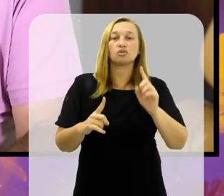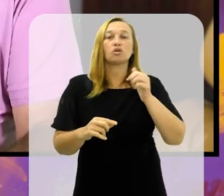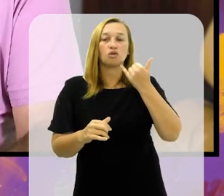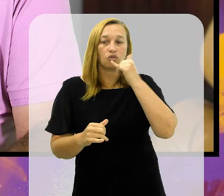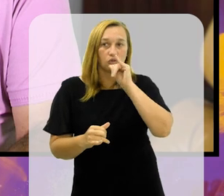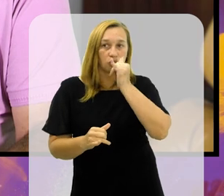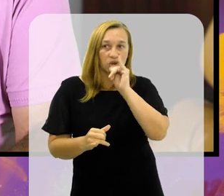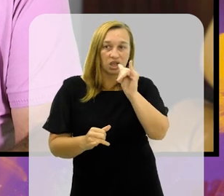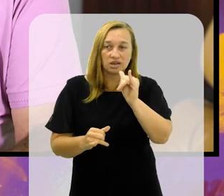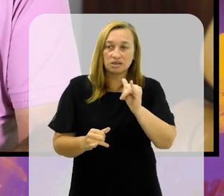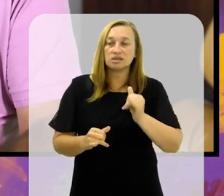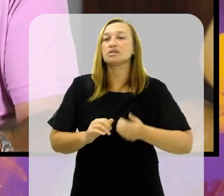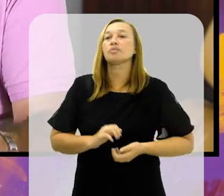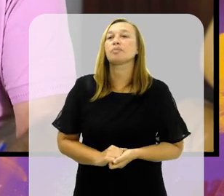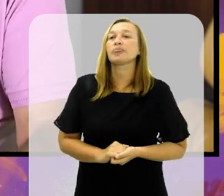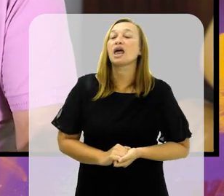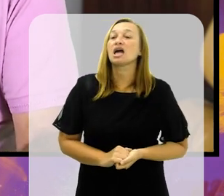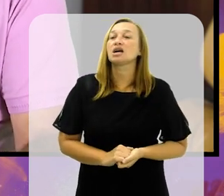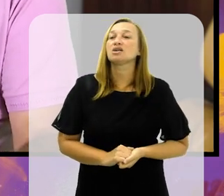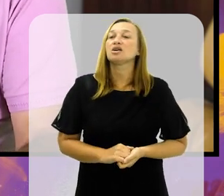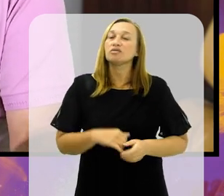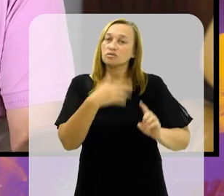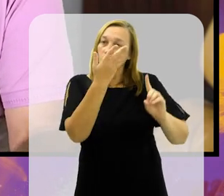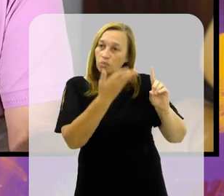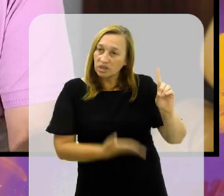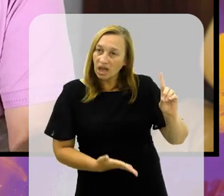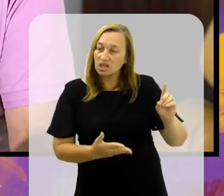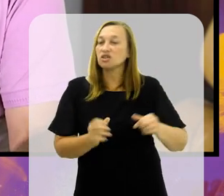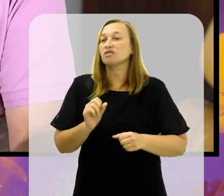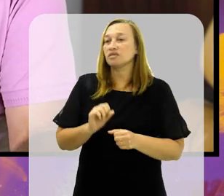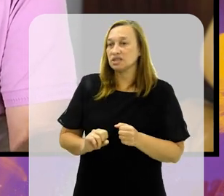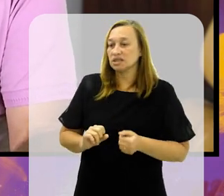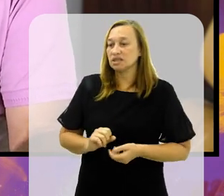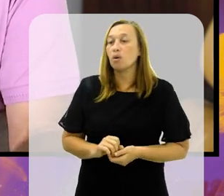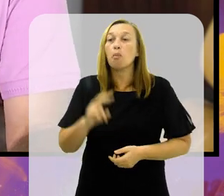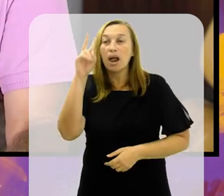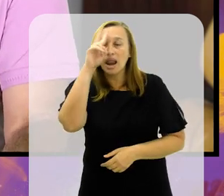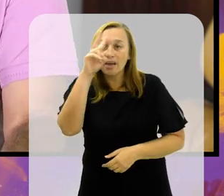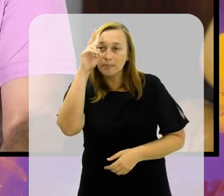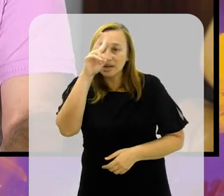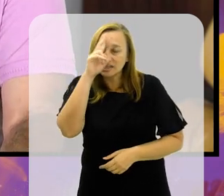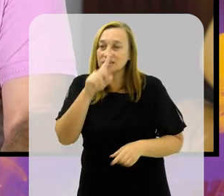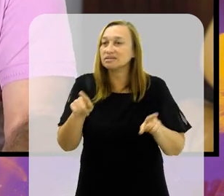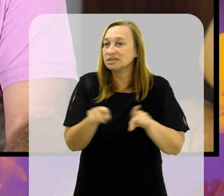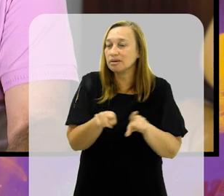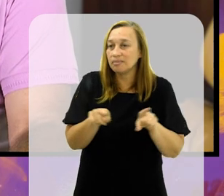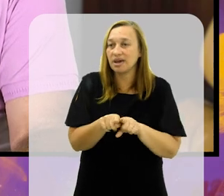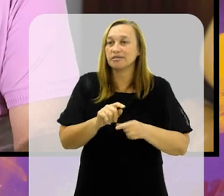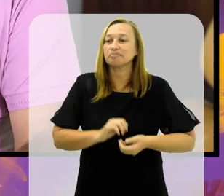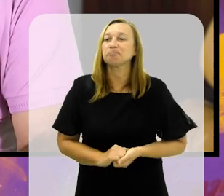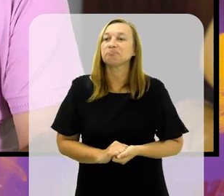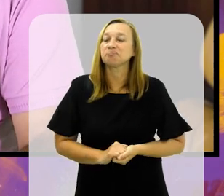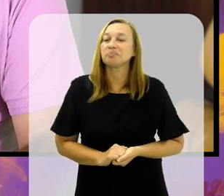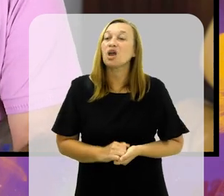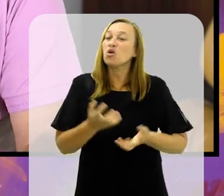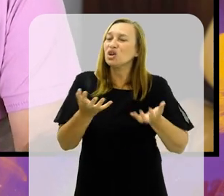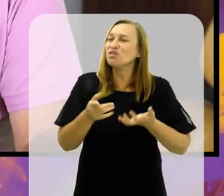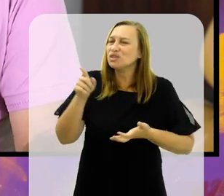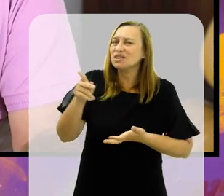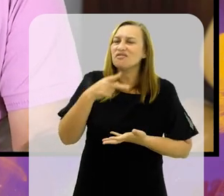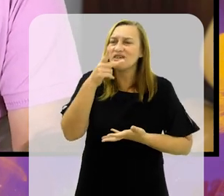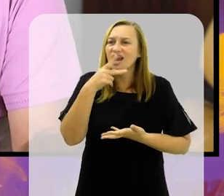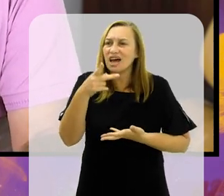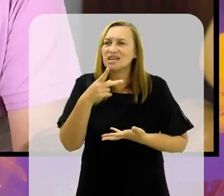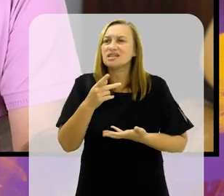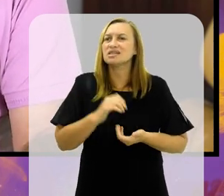uma homenagem, que eu acho isso uma homenagem e uma lembrança também muito grande. Eu queria que você